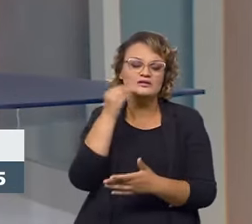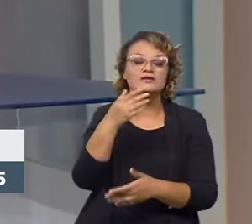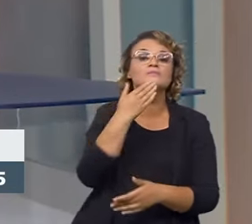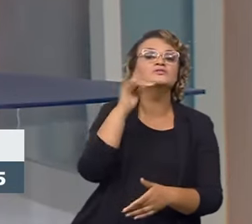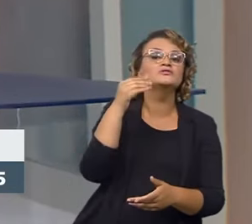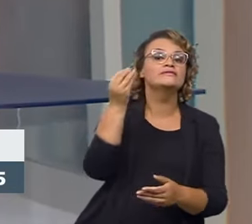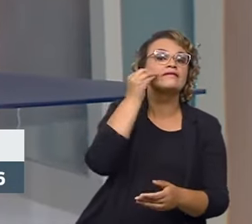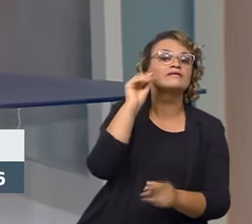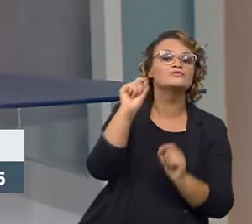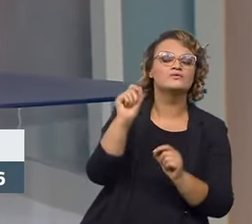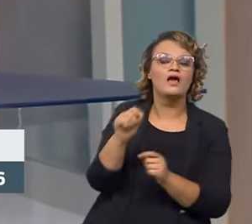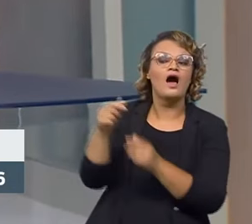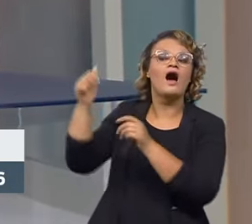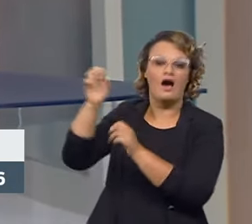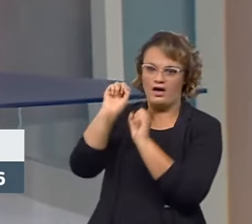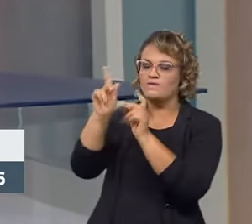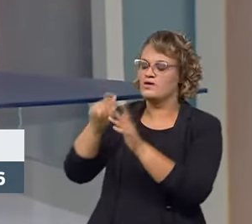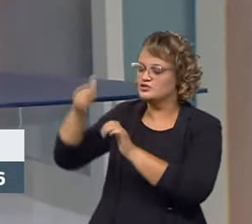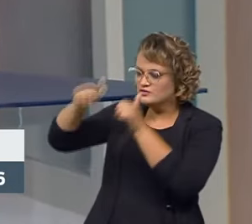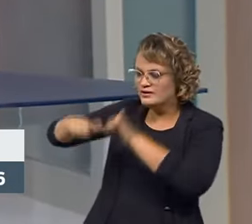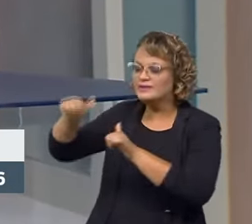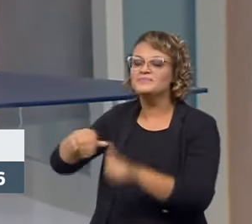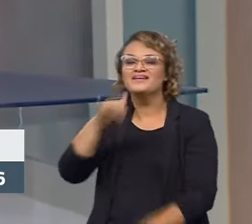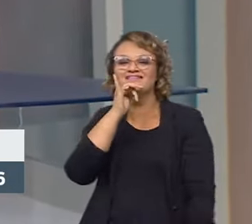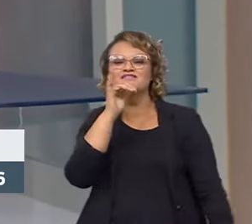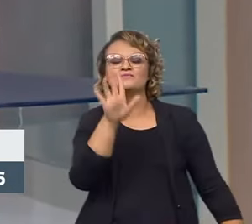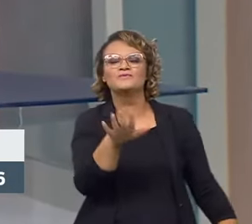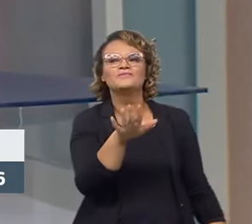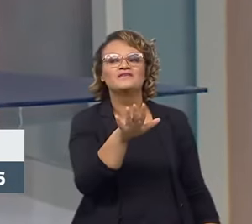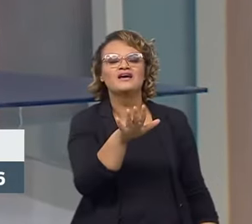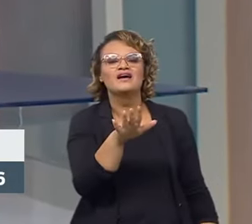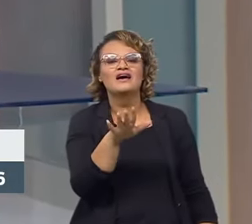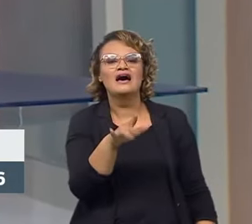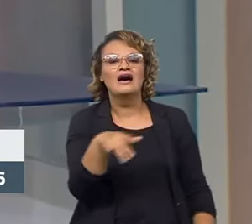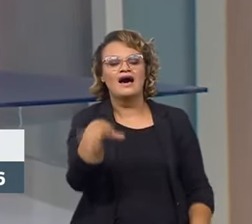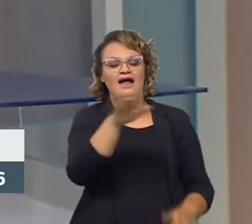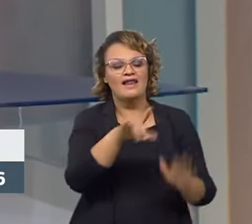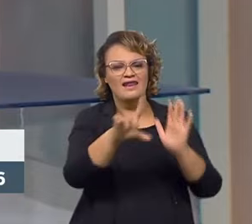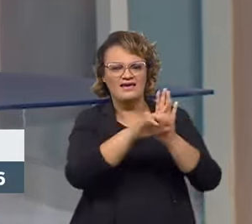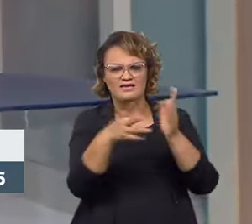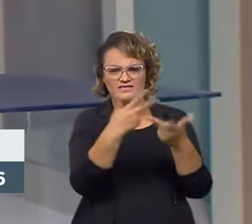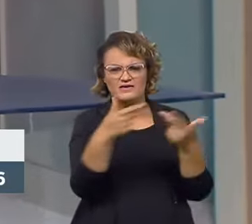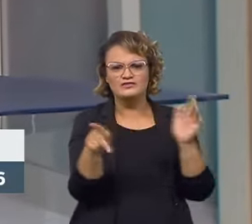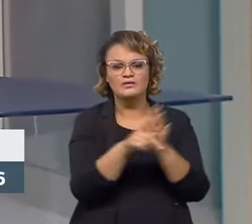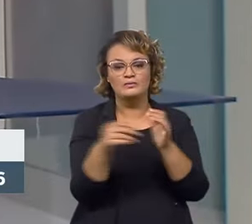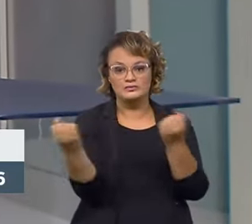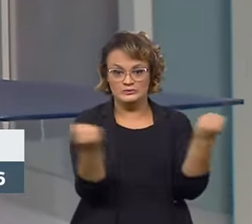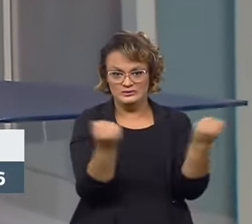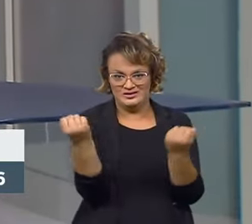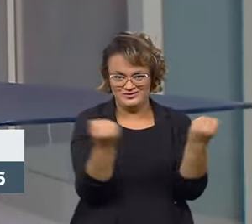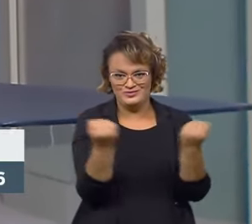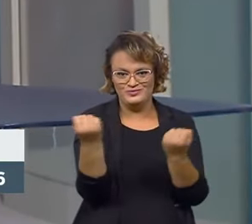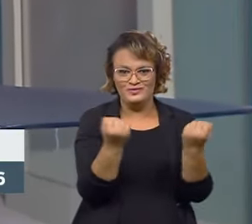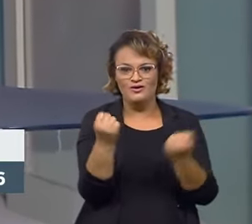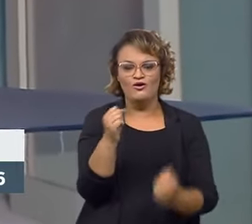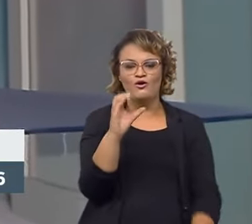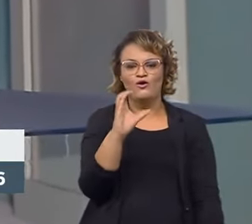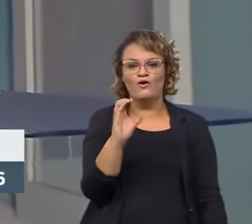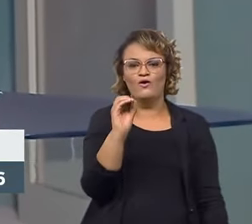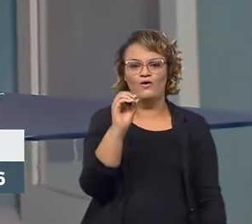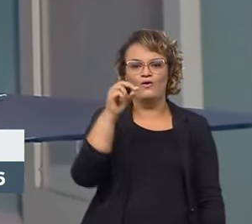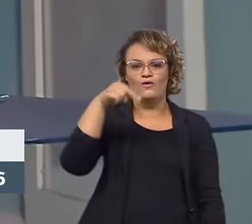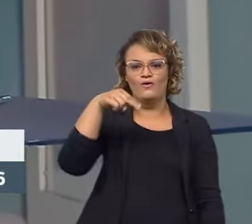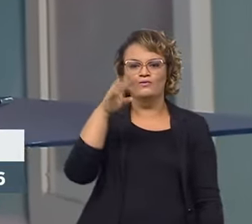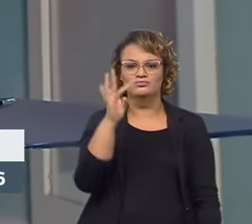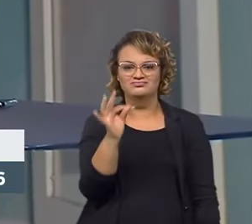que, nesse caso, ele comanda. Então, vou dar um exemplo. Legislação de trânsito, né? Você tem um grande órgão, que é o CONTRAN, que